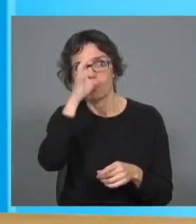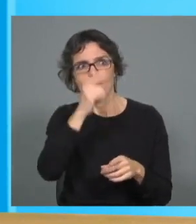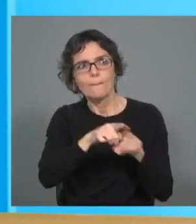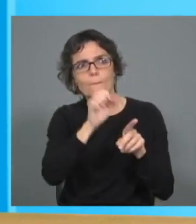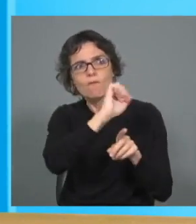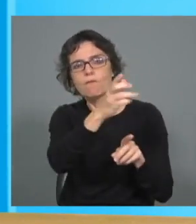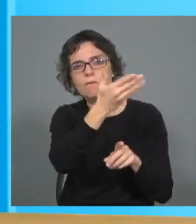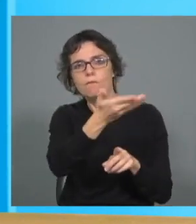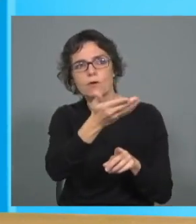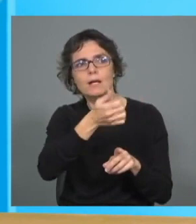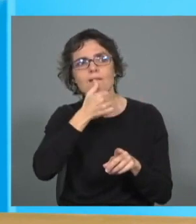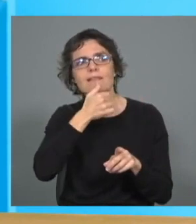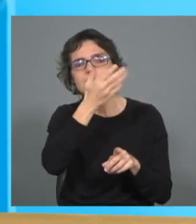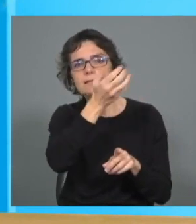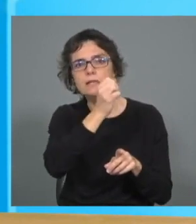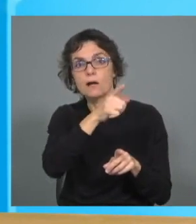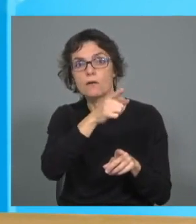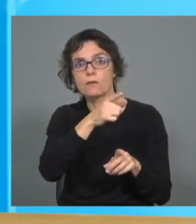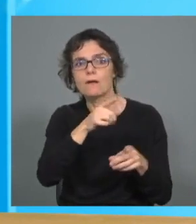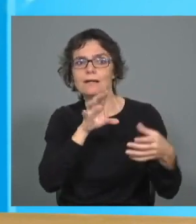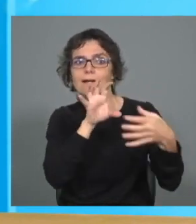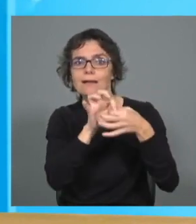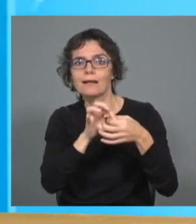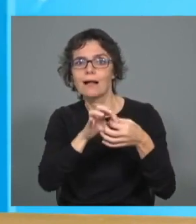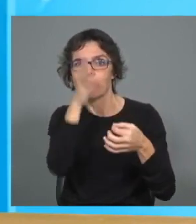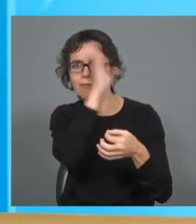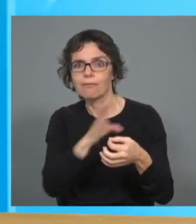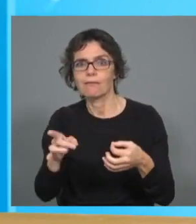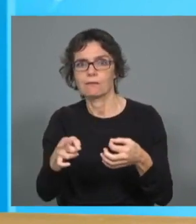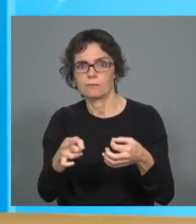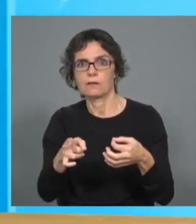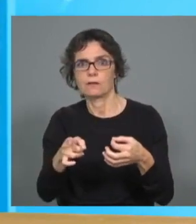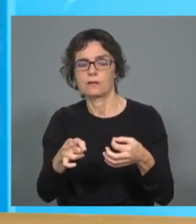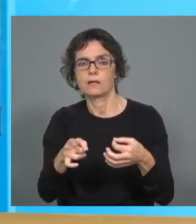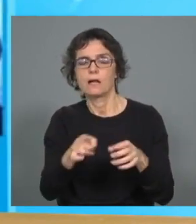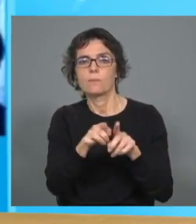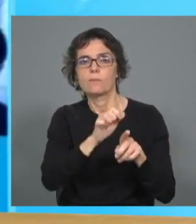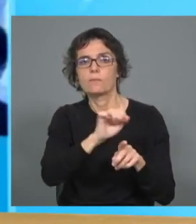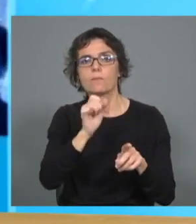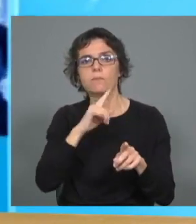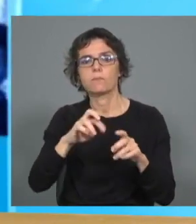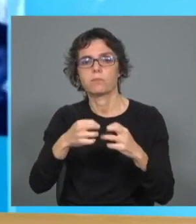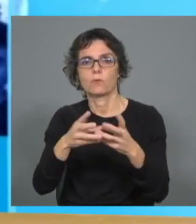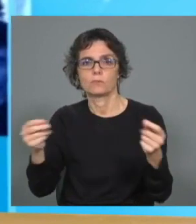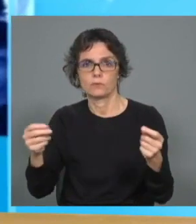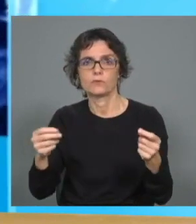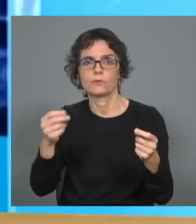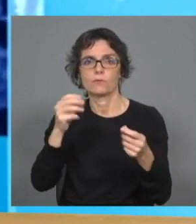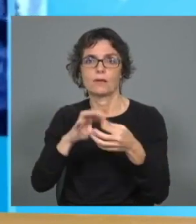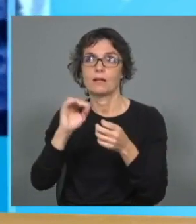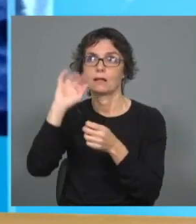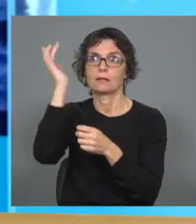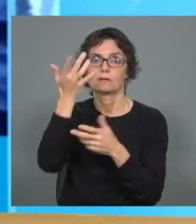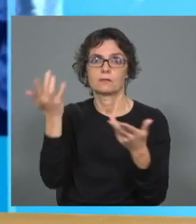que podem, de alguma forma, mitigar e resolver este problema das alterações climáticas possam,